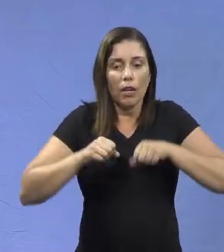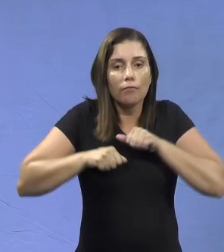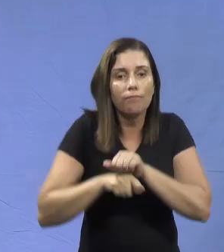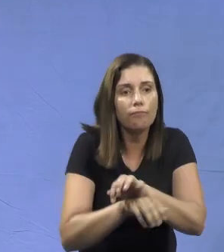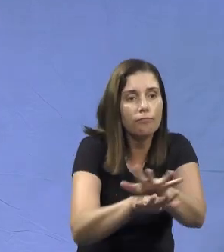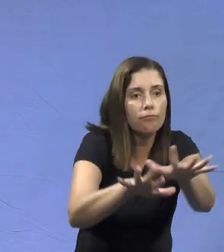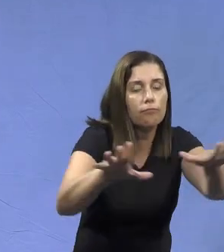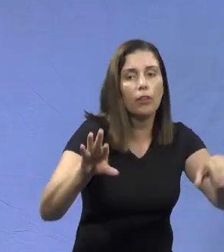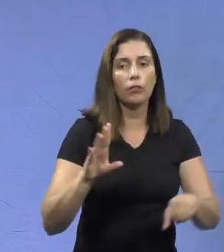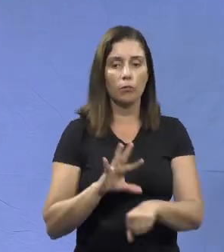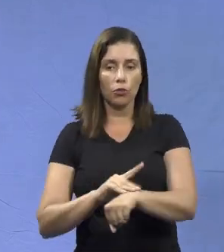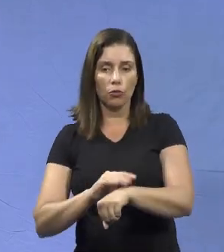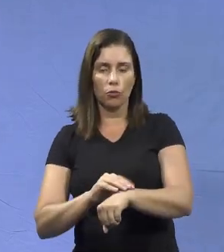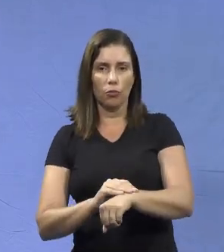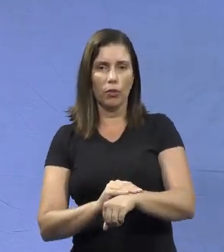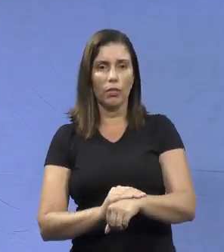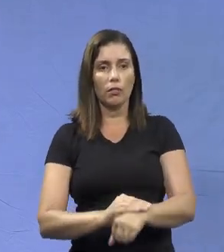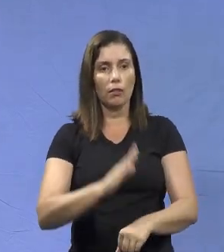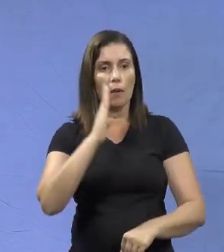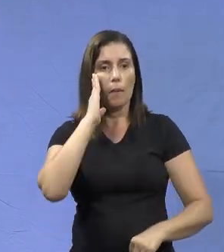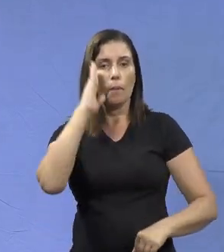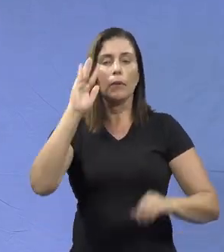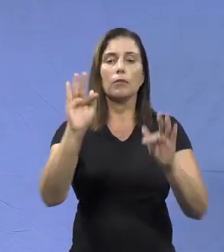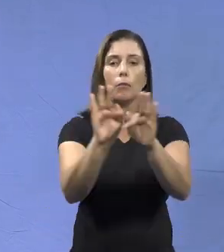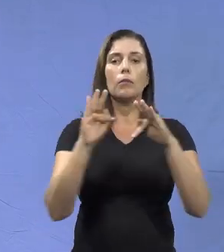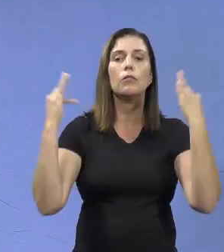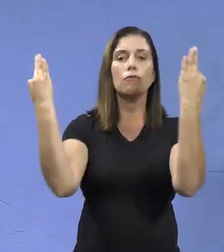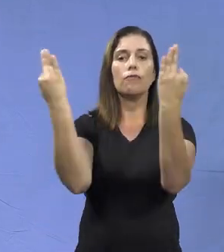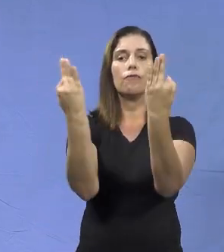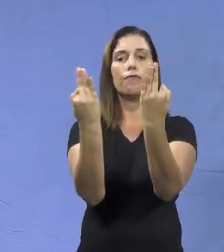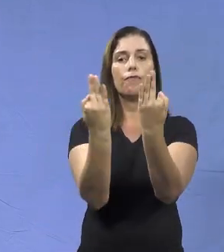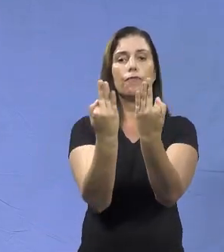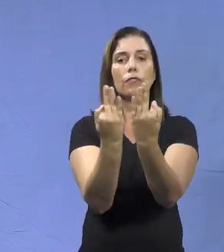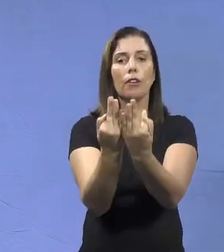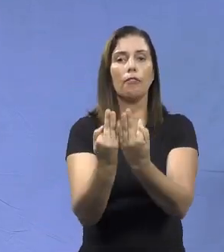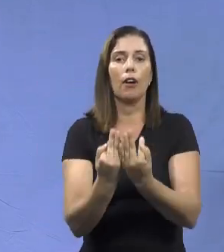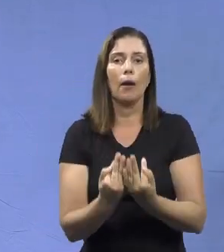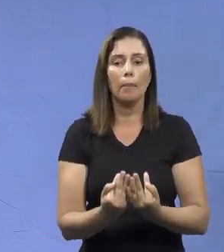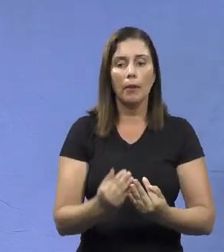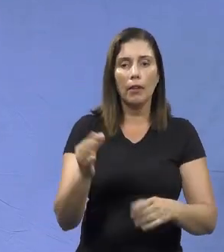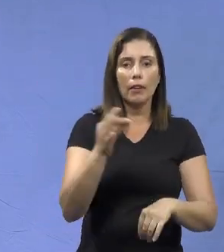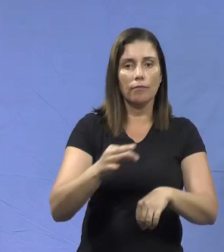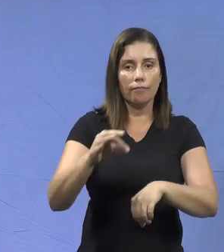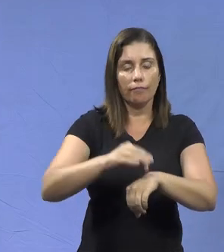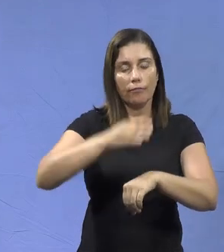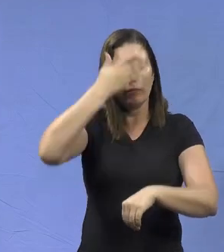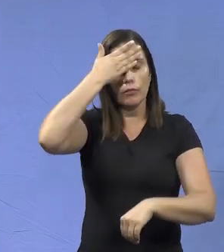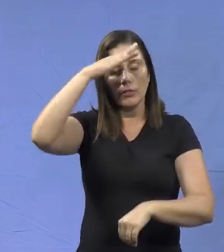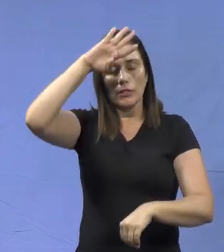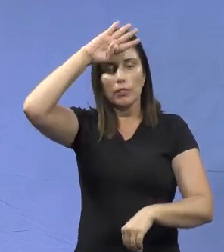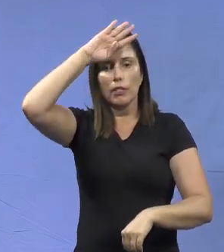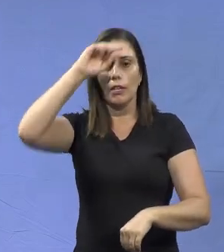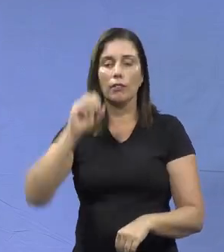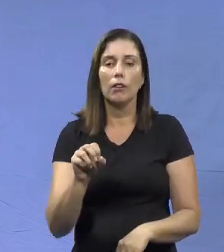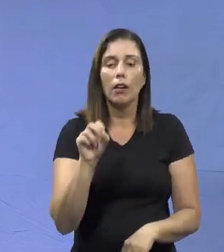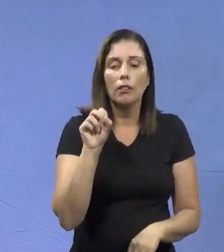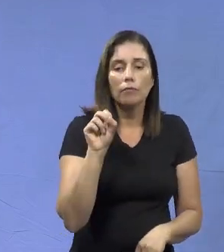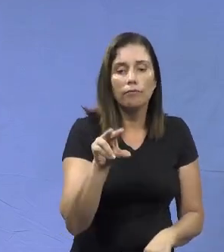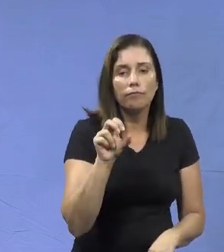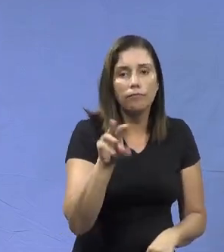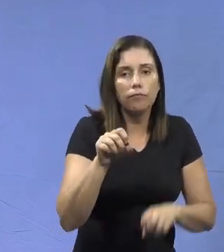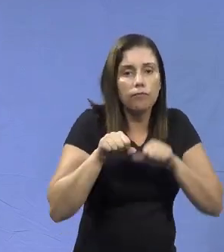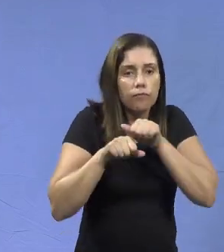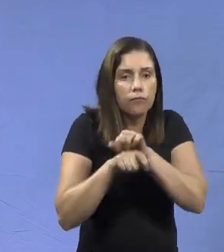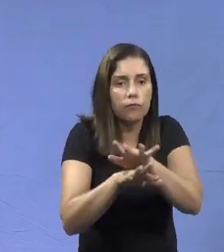especificamente da família Cullicida, inibem a transferência de vírus. Exemplo daqueles vírus que causam a febre